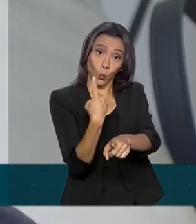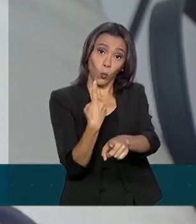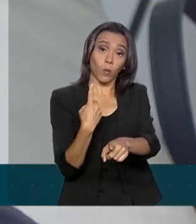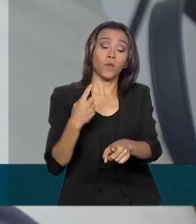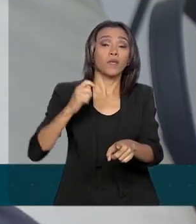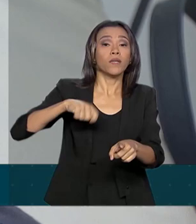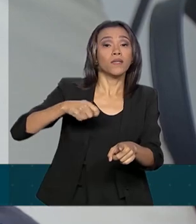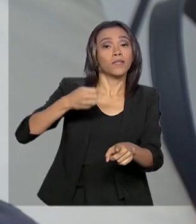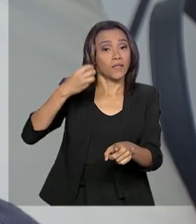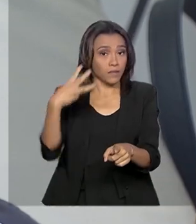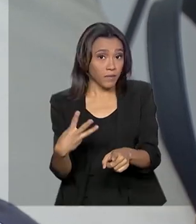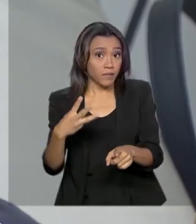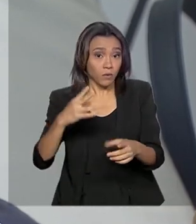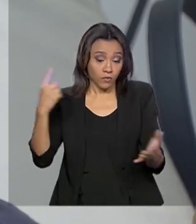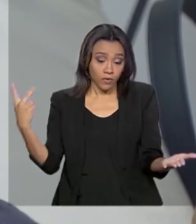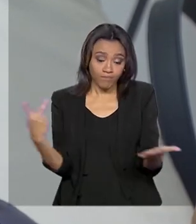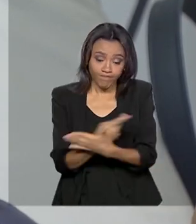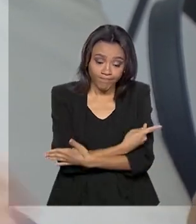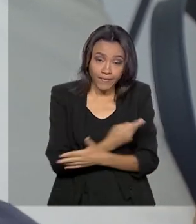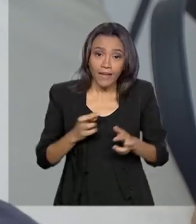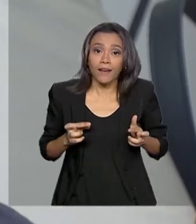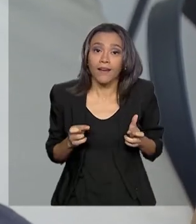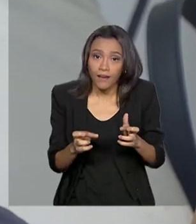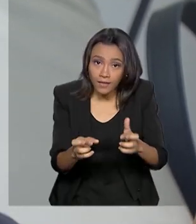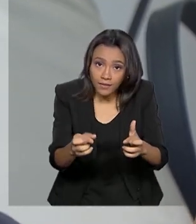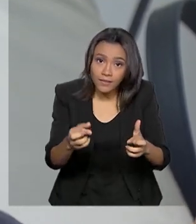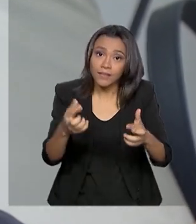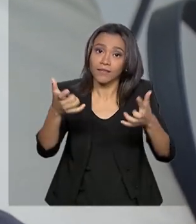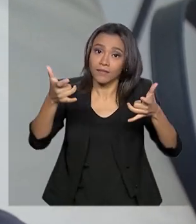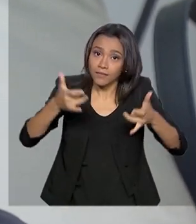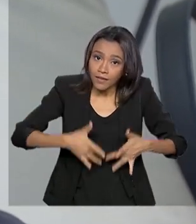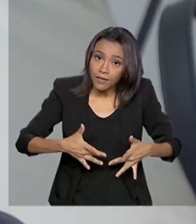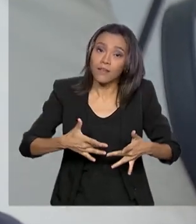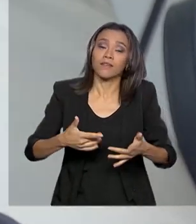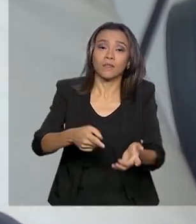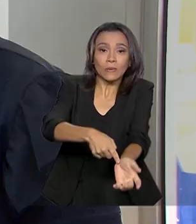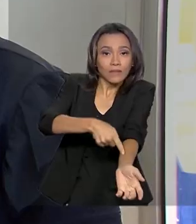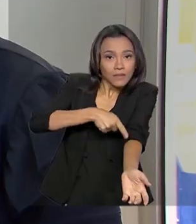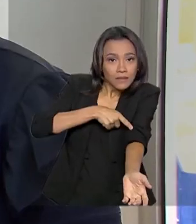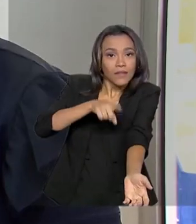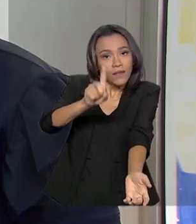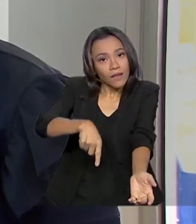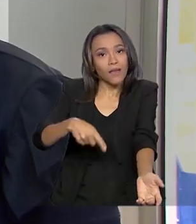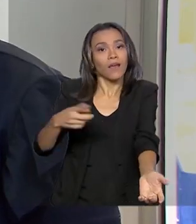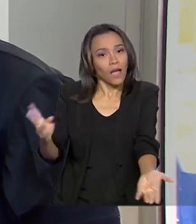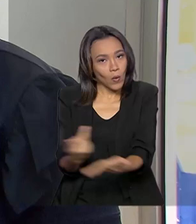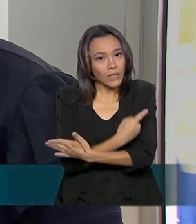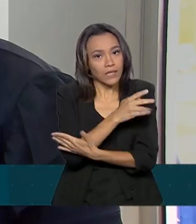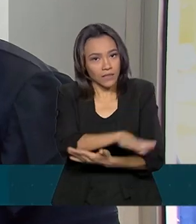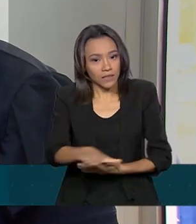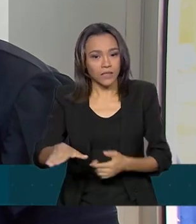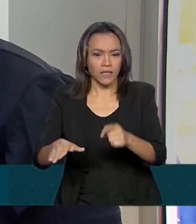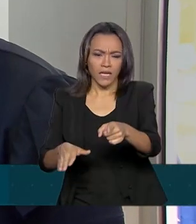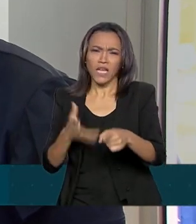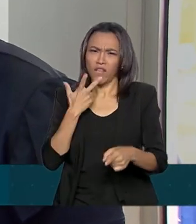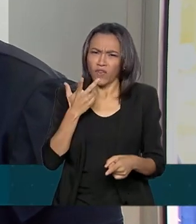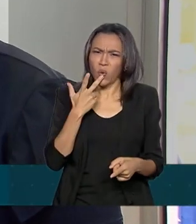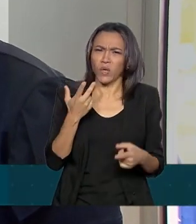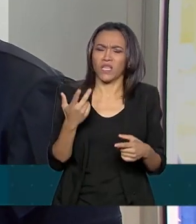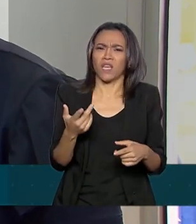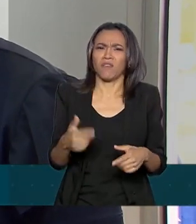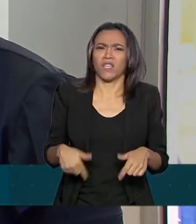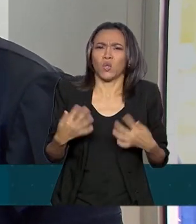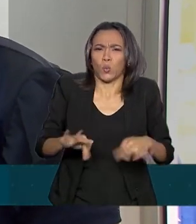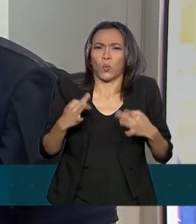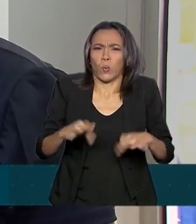foi diagnosticado com leucemia, um dos tipos de câncer mais comuns em crianças. Ele começou a queixar que estava com as perninhas